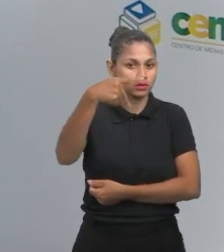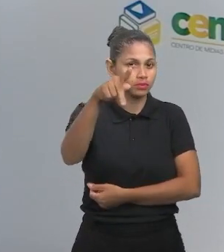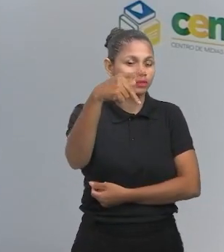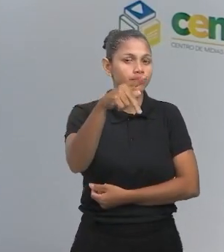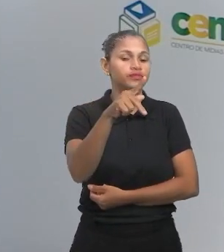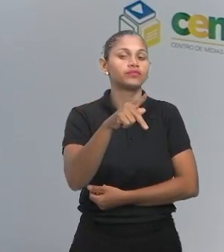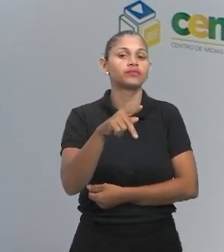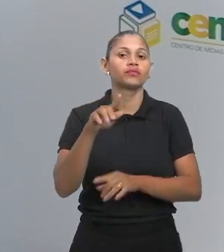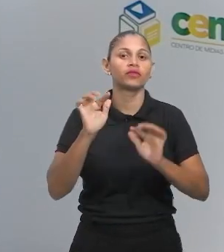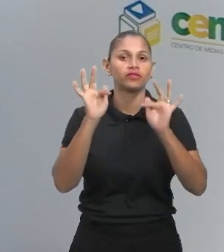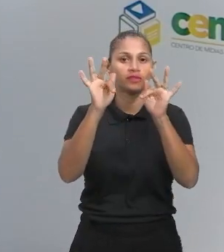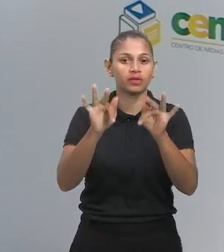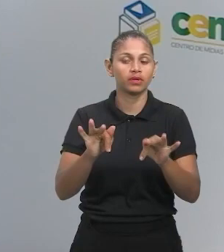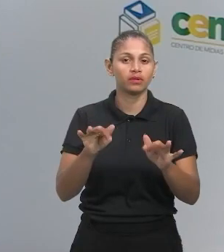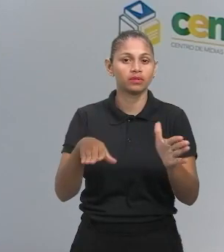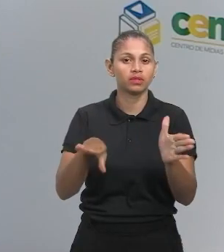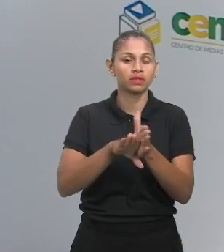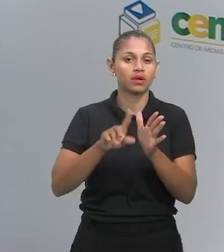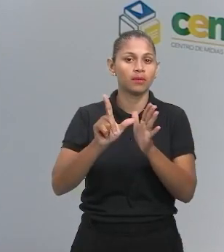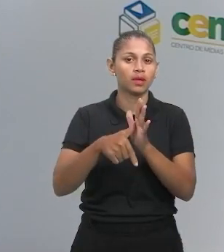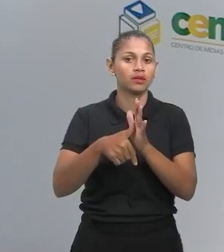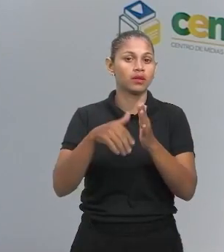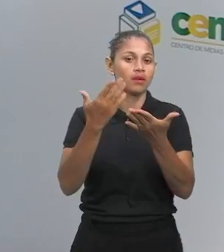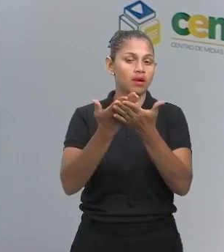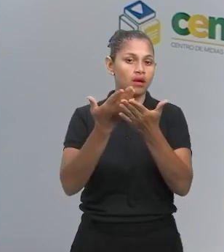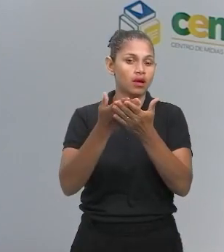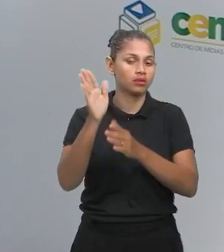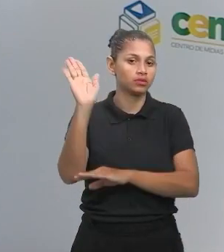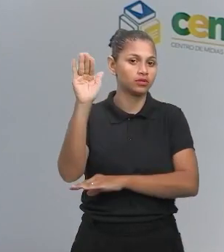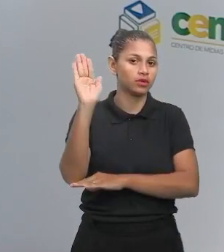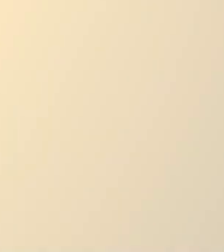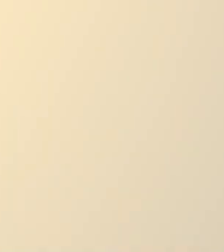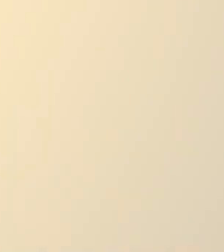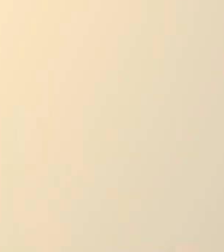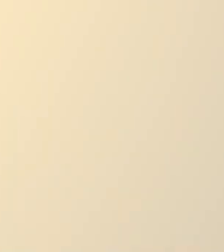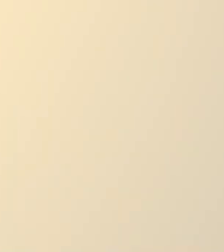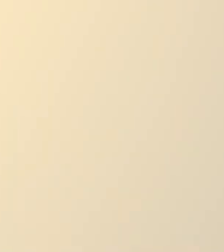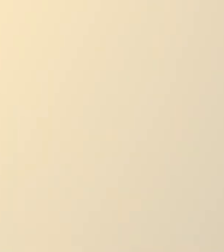ficamos por aqui. Até a nossa próxima aula e até mais. Bons estudos!